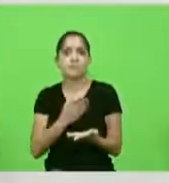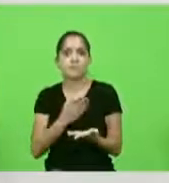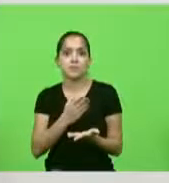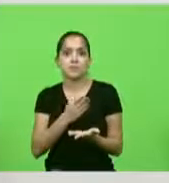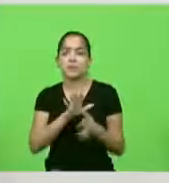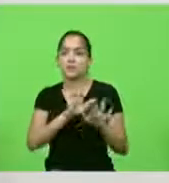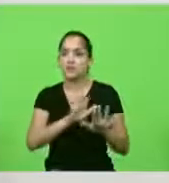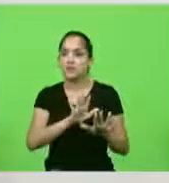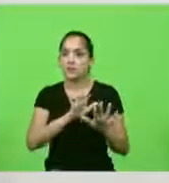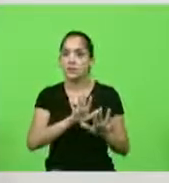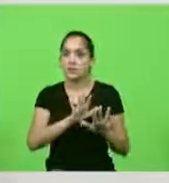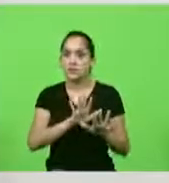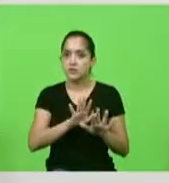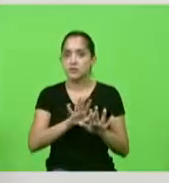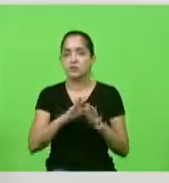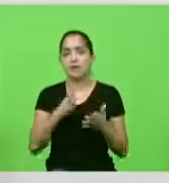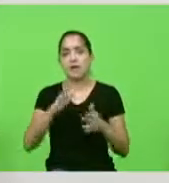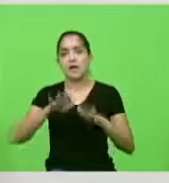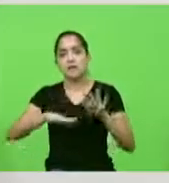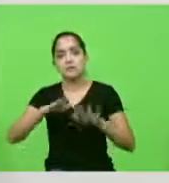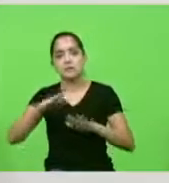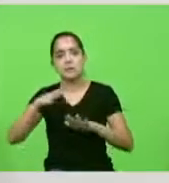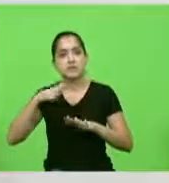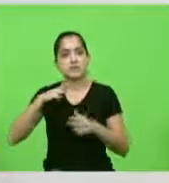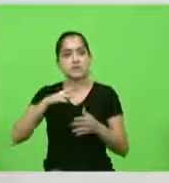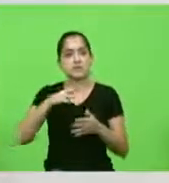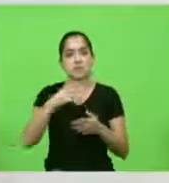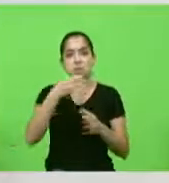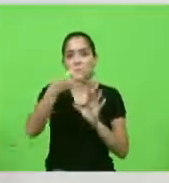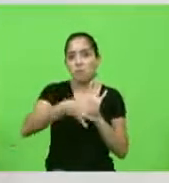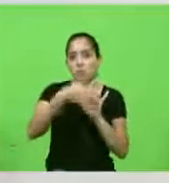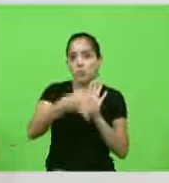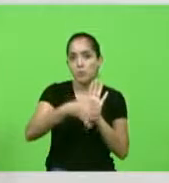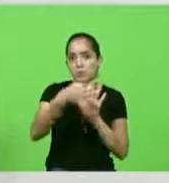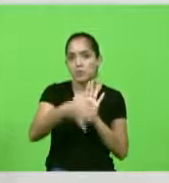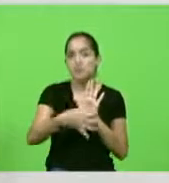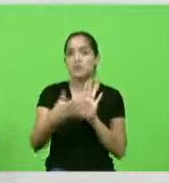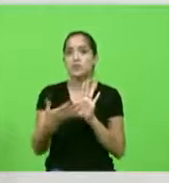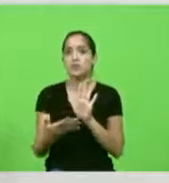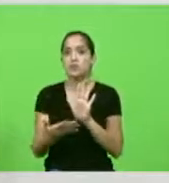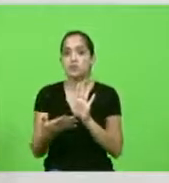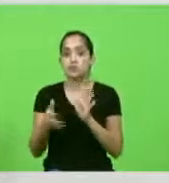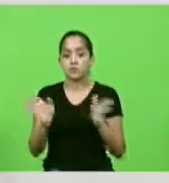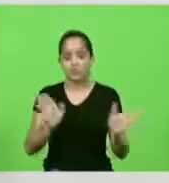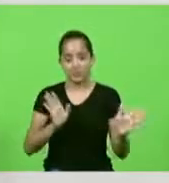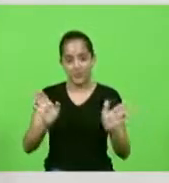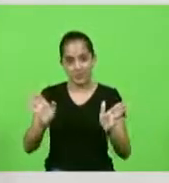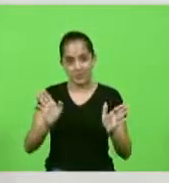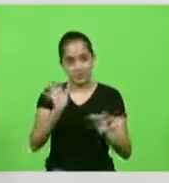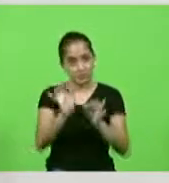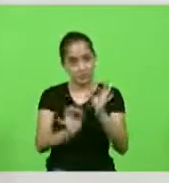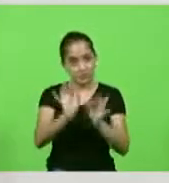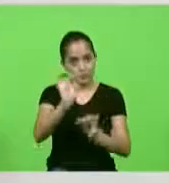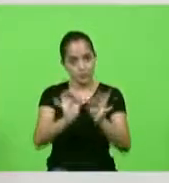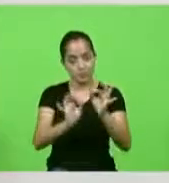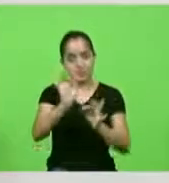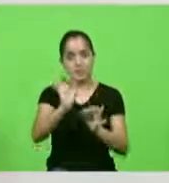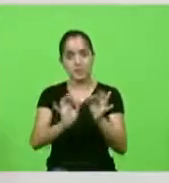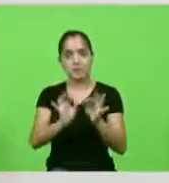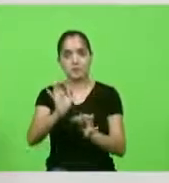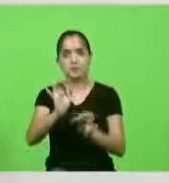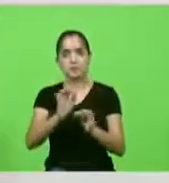de me manifestar apenas durante o julgamento como